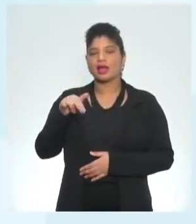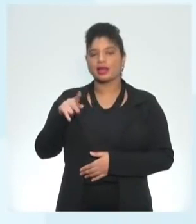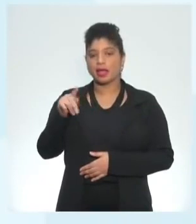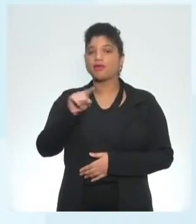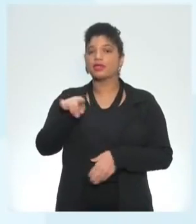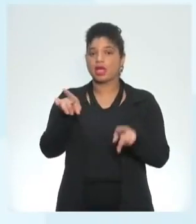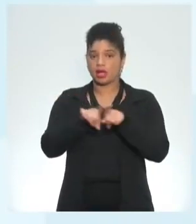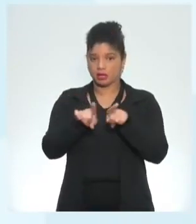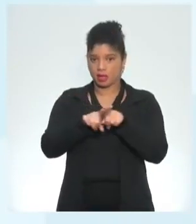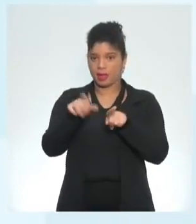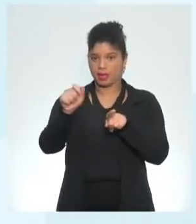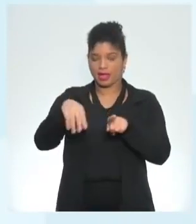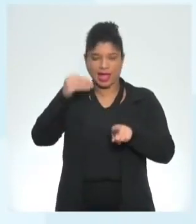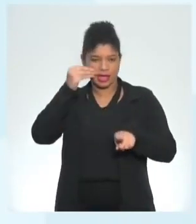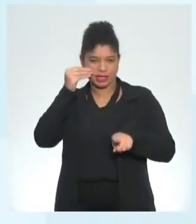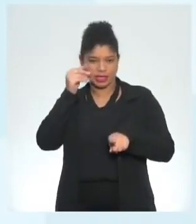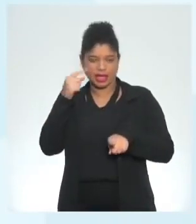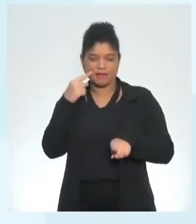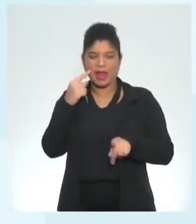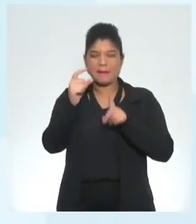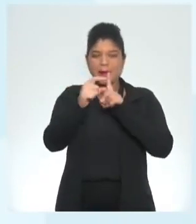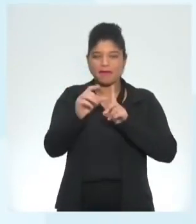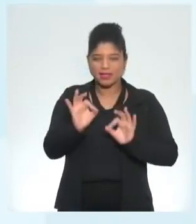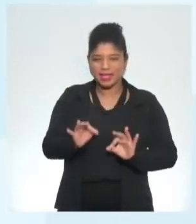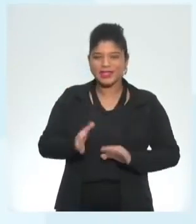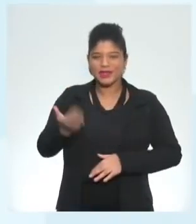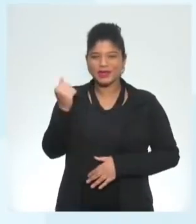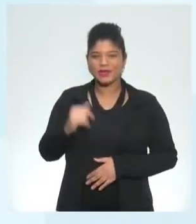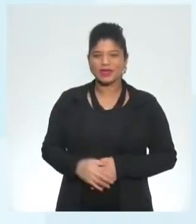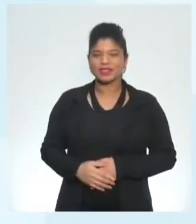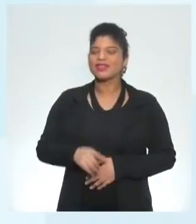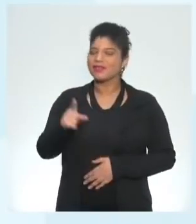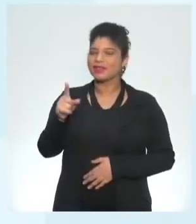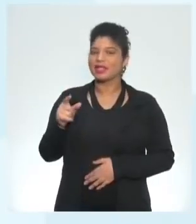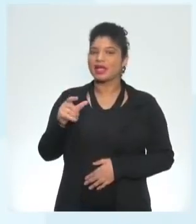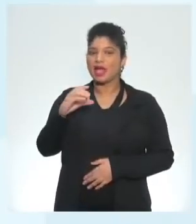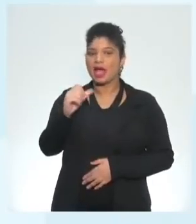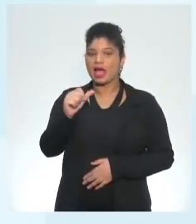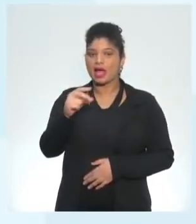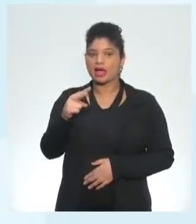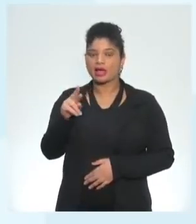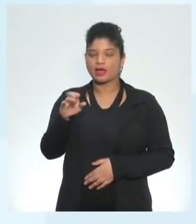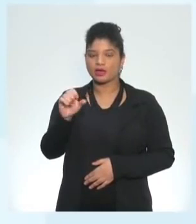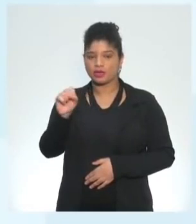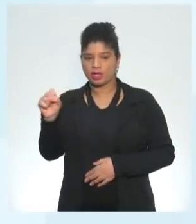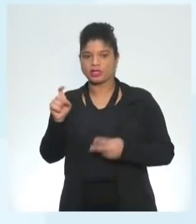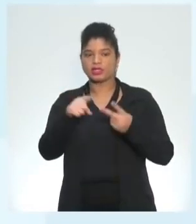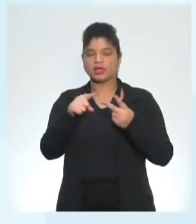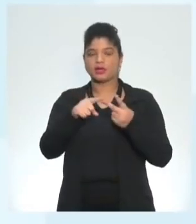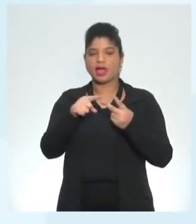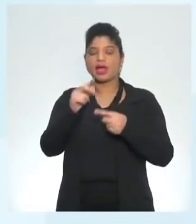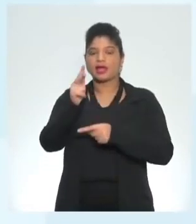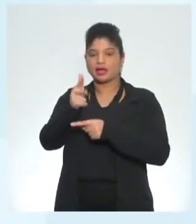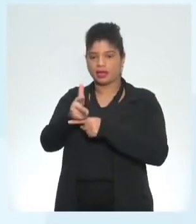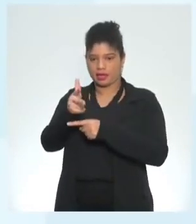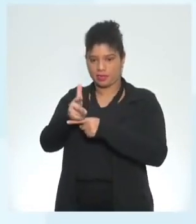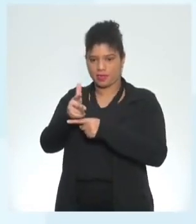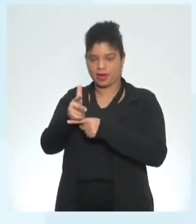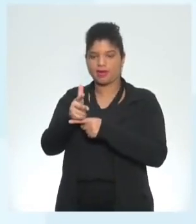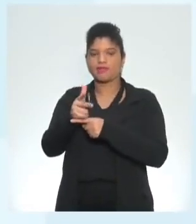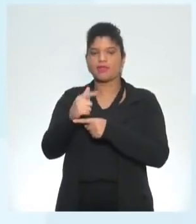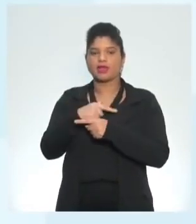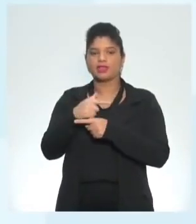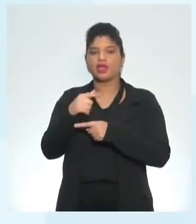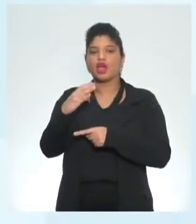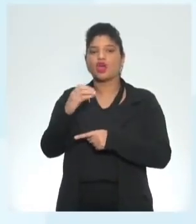repetindo aí em casa para pegar a pronúncia direitinho actress actress camera camera costume